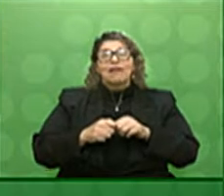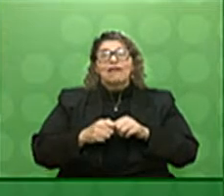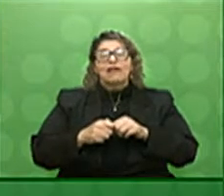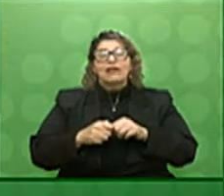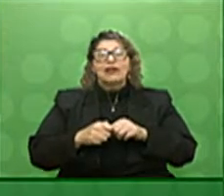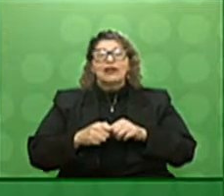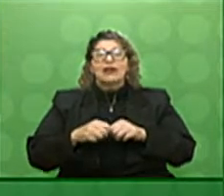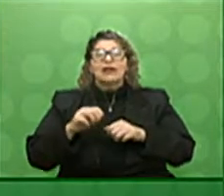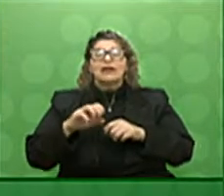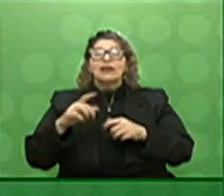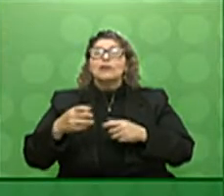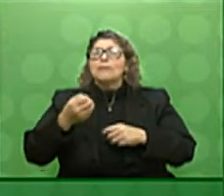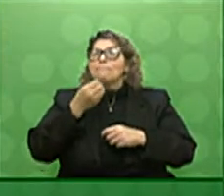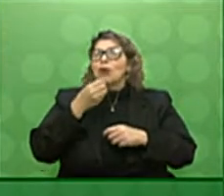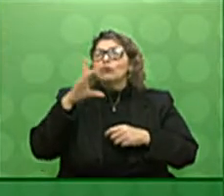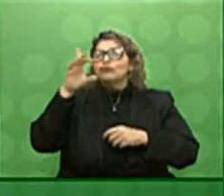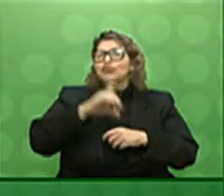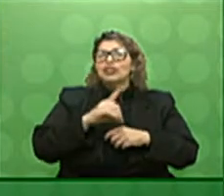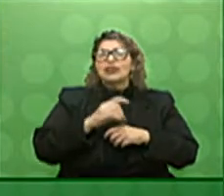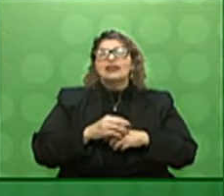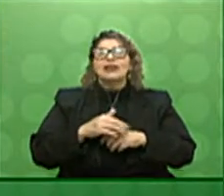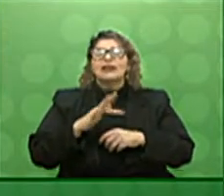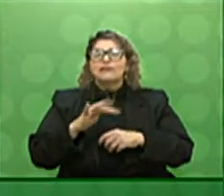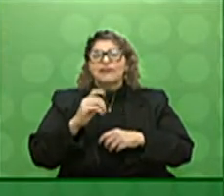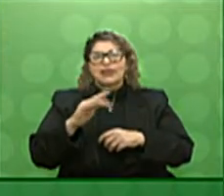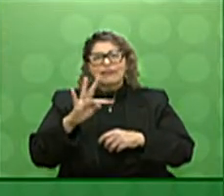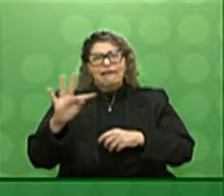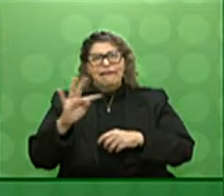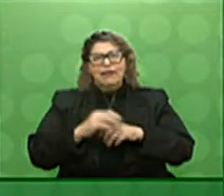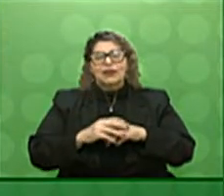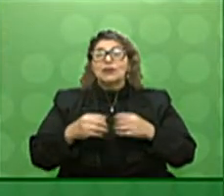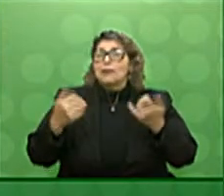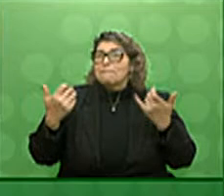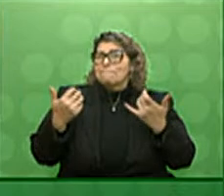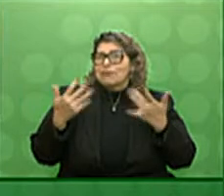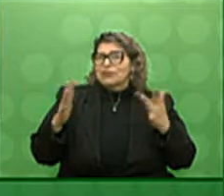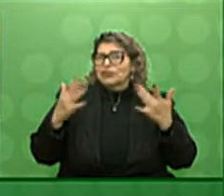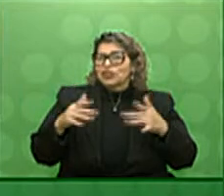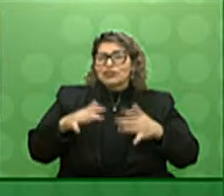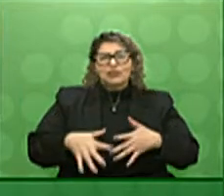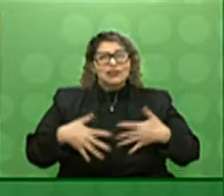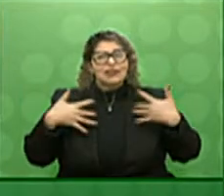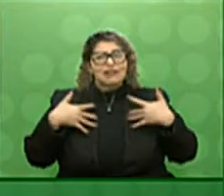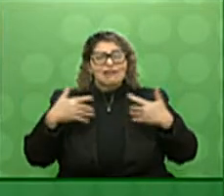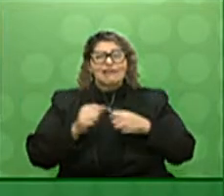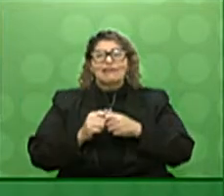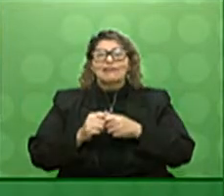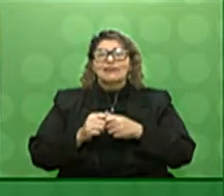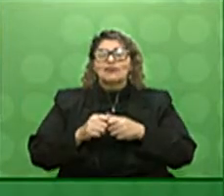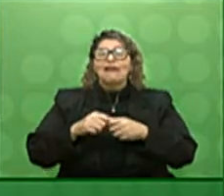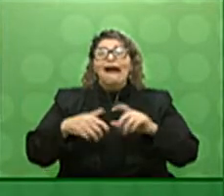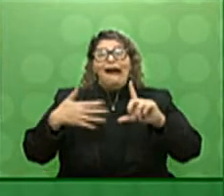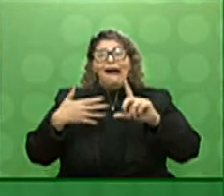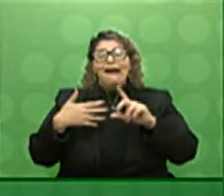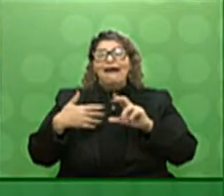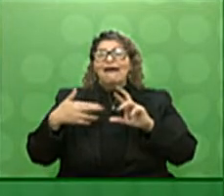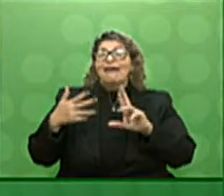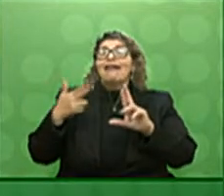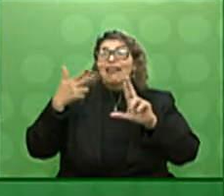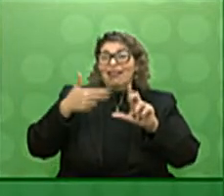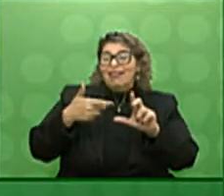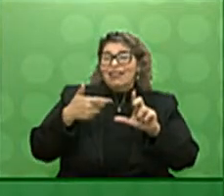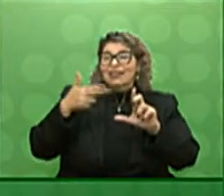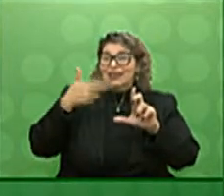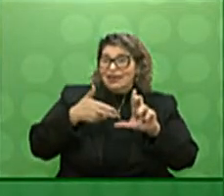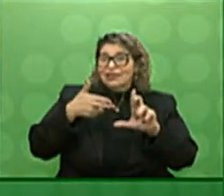bom dia FETAG do Rio Grande do Sul prestigiando a live parabéns aos organizadores mensagens que foram recebidas ao